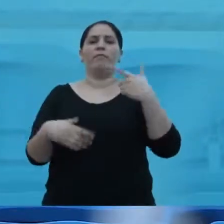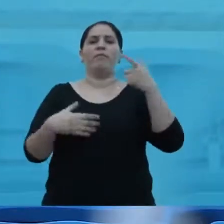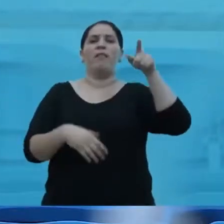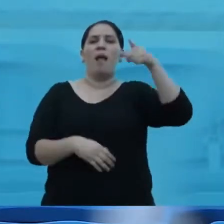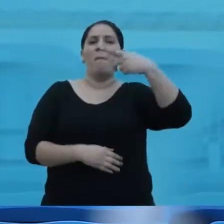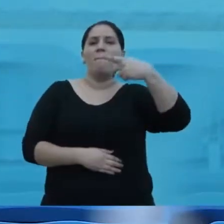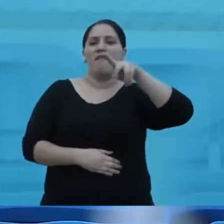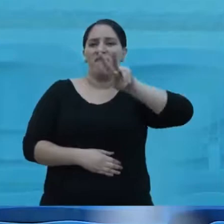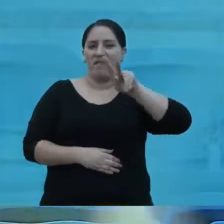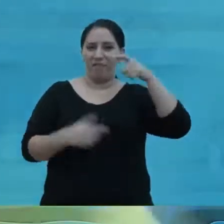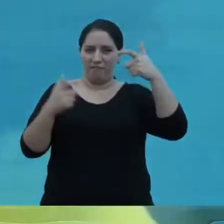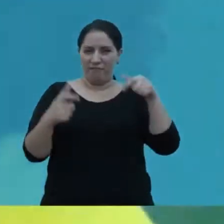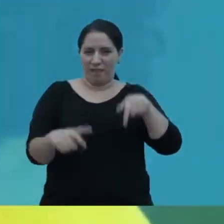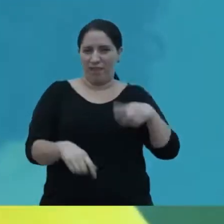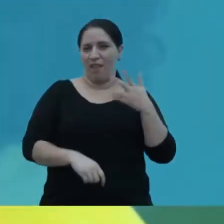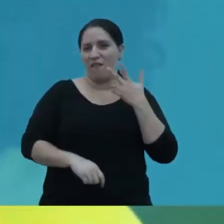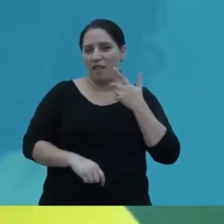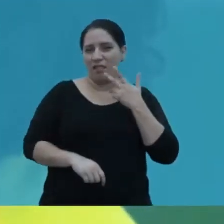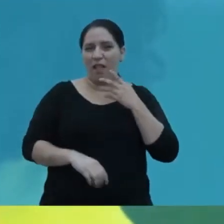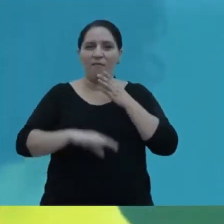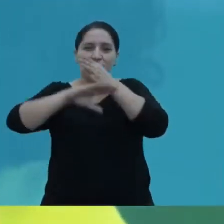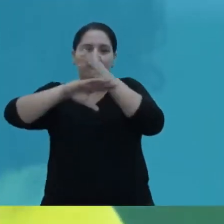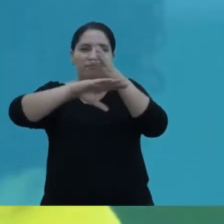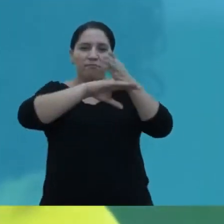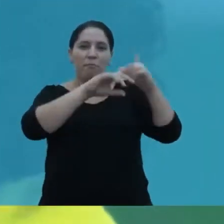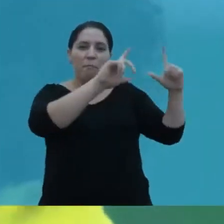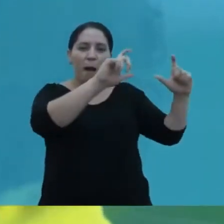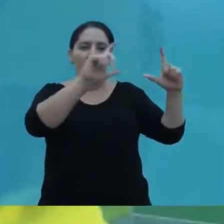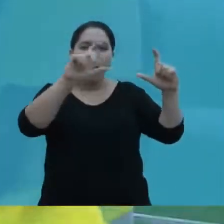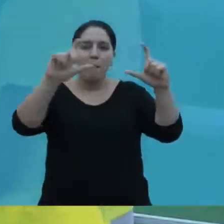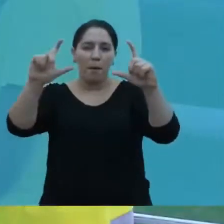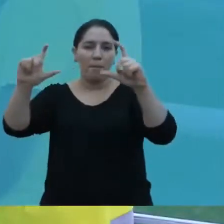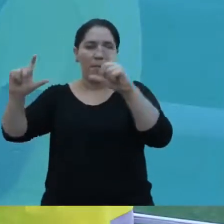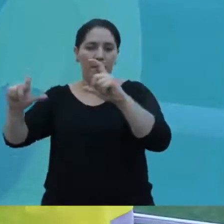nas arquibancadas do estádio Presidente Vargas de Fortaleza.